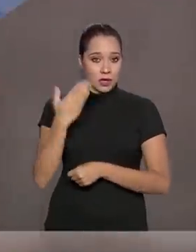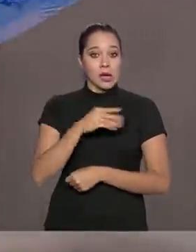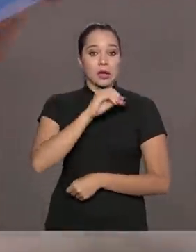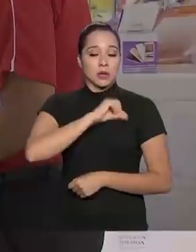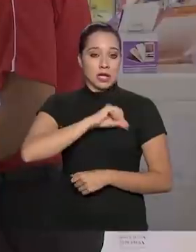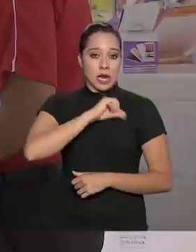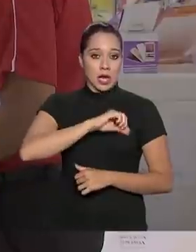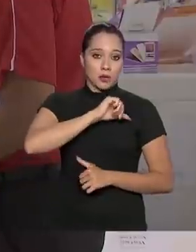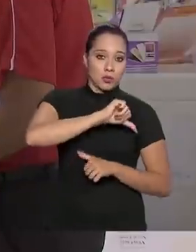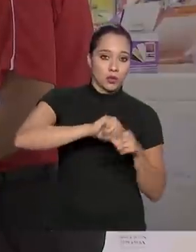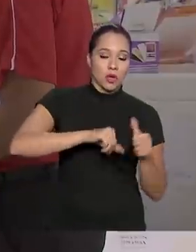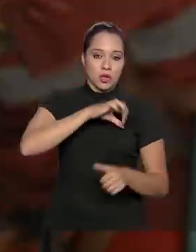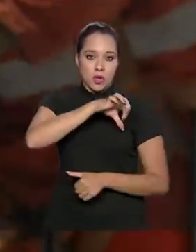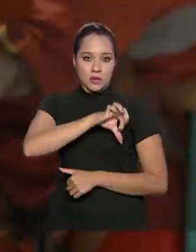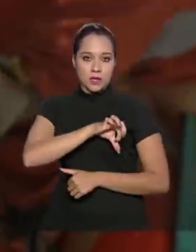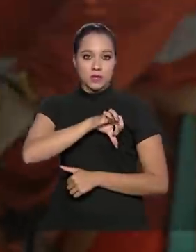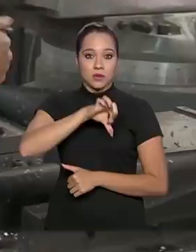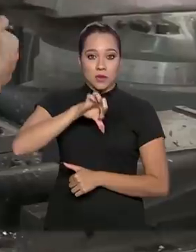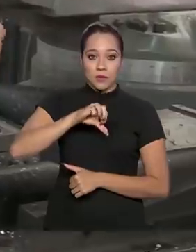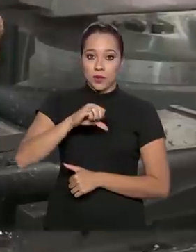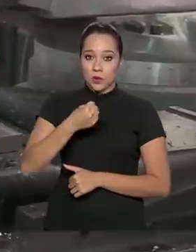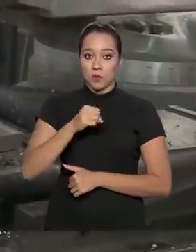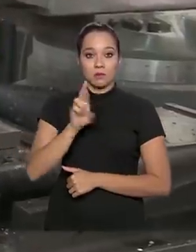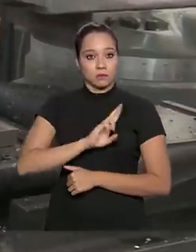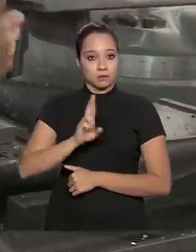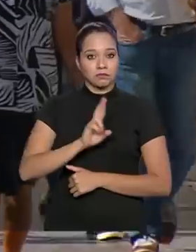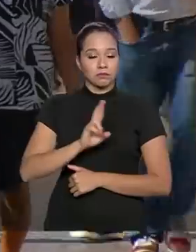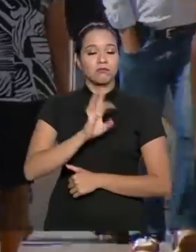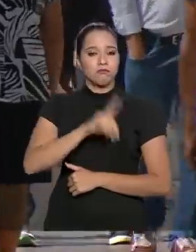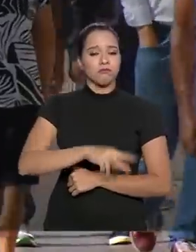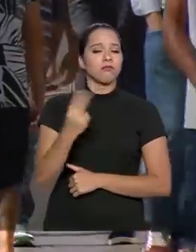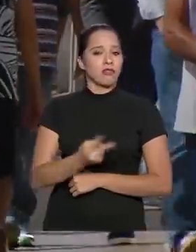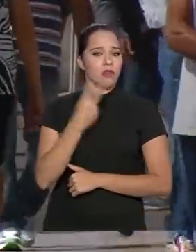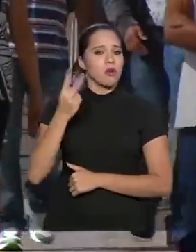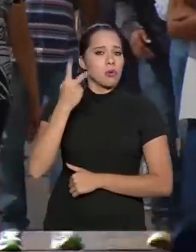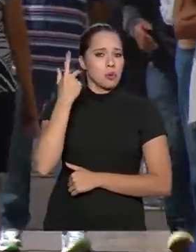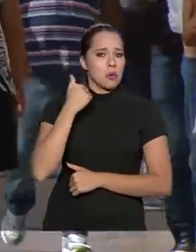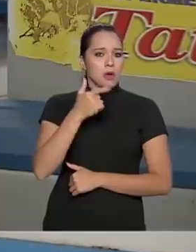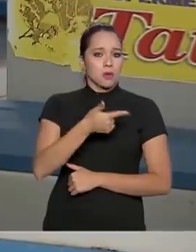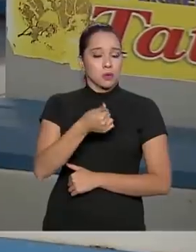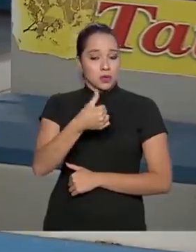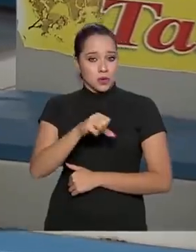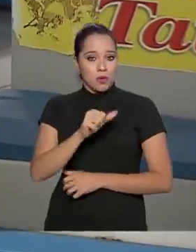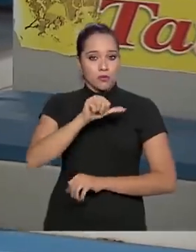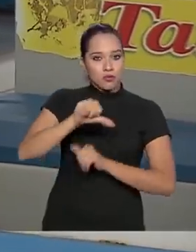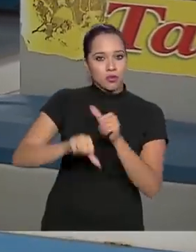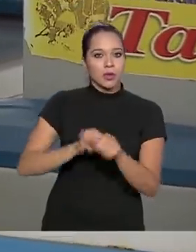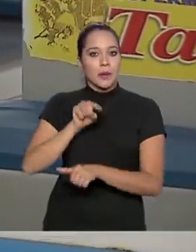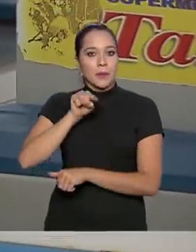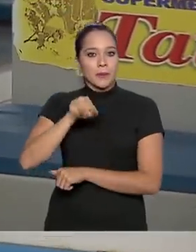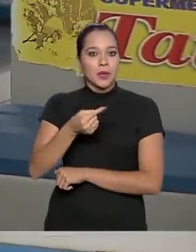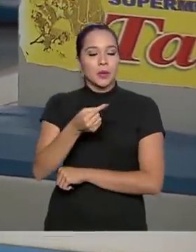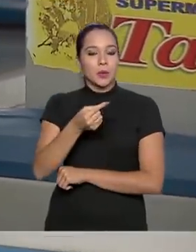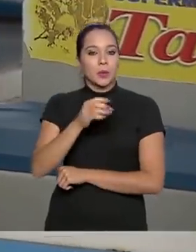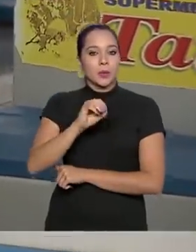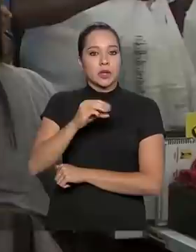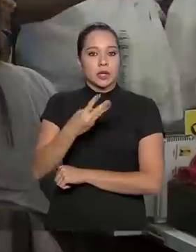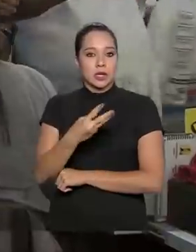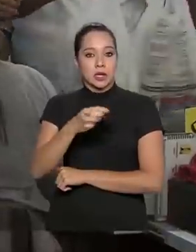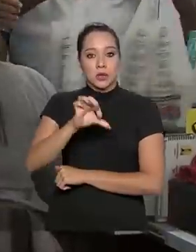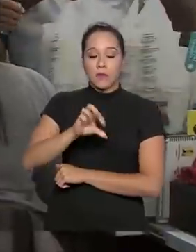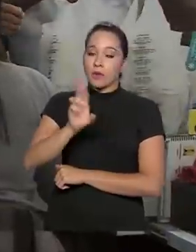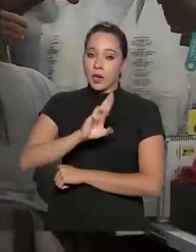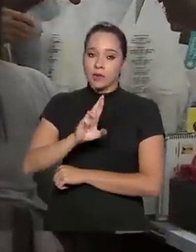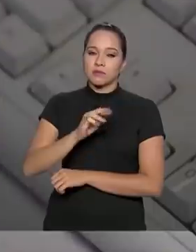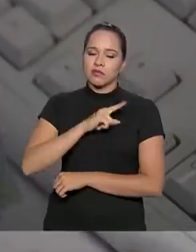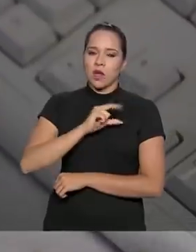o salário mínimo de R$ 998,00, que era o valor de 2019, para R$.039,00. Isso